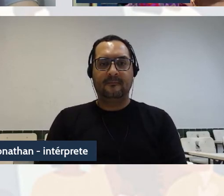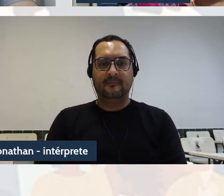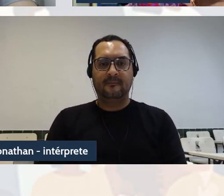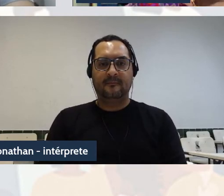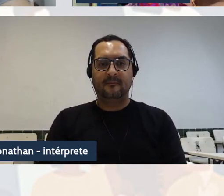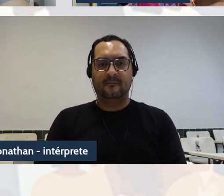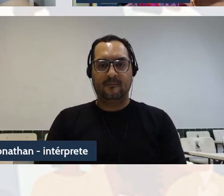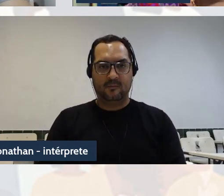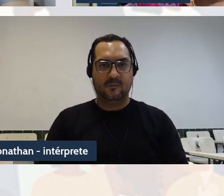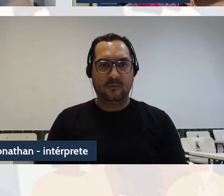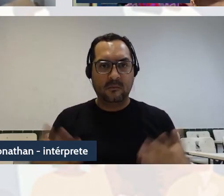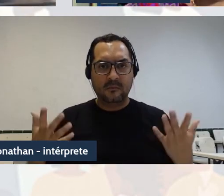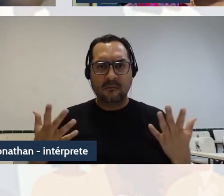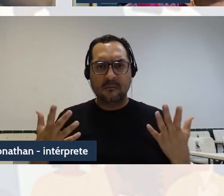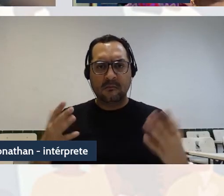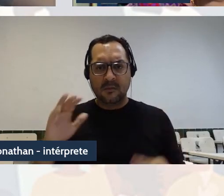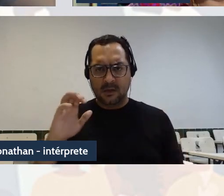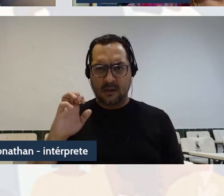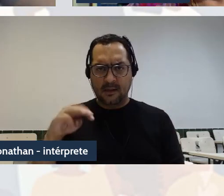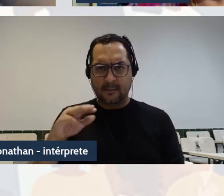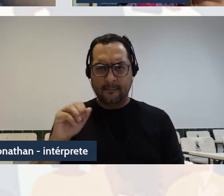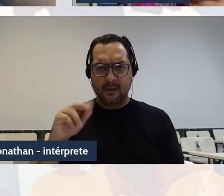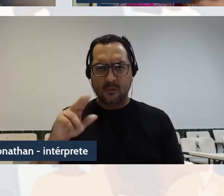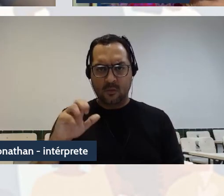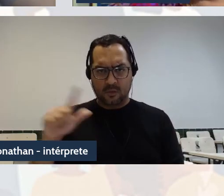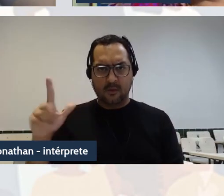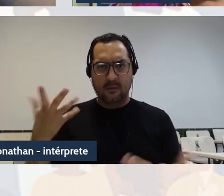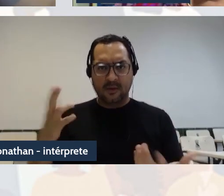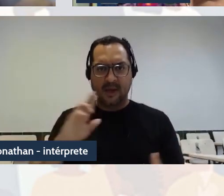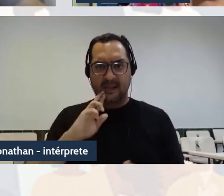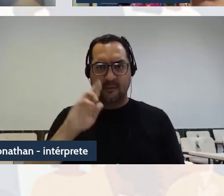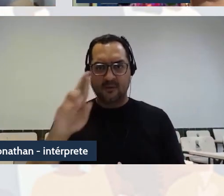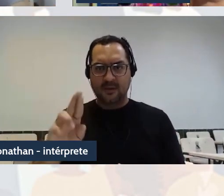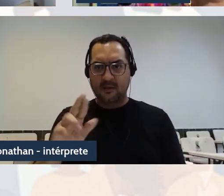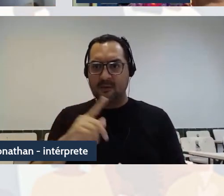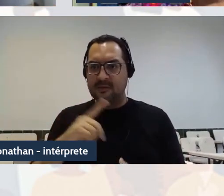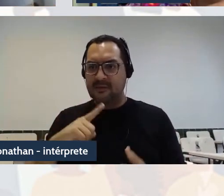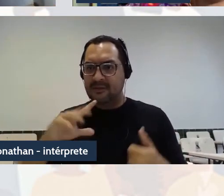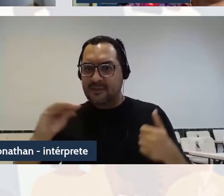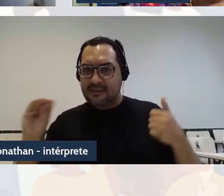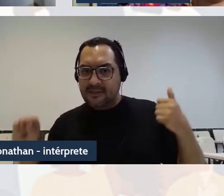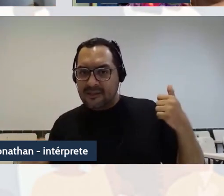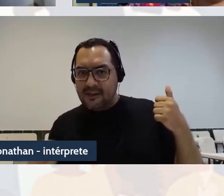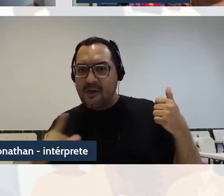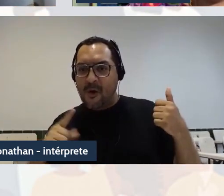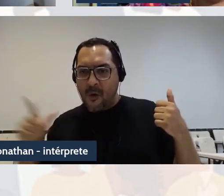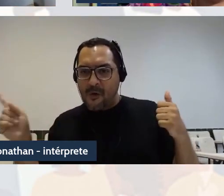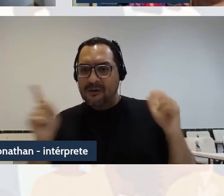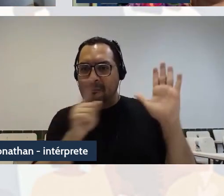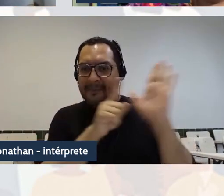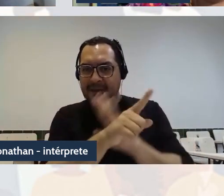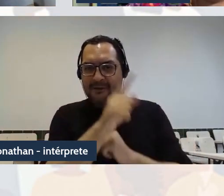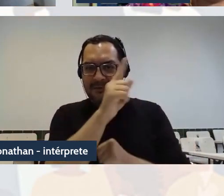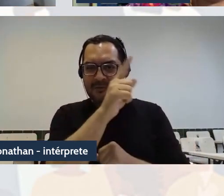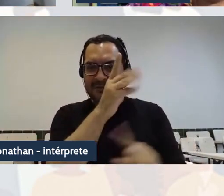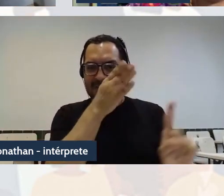Não sei se Emmanuel gostaria de responder e aí já tem uma outra pergunta diretamente pra você, Emmanuel.